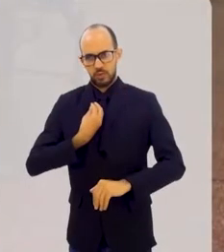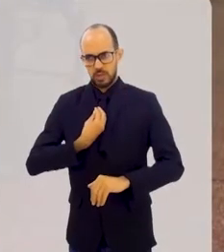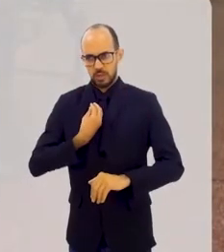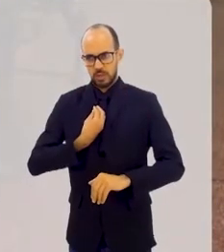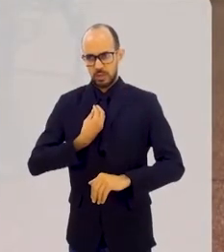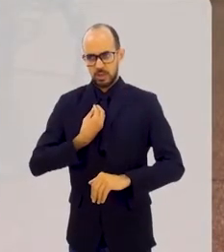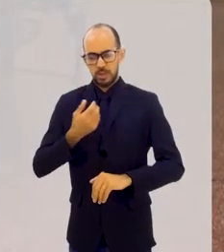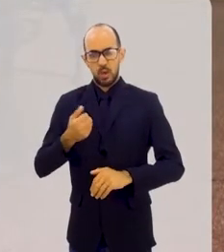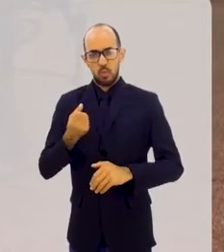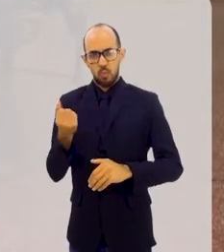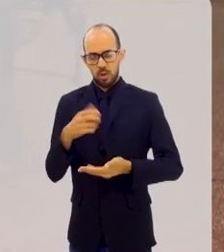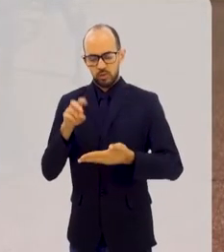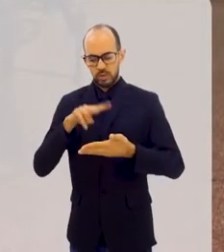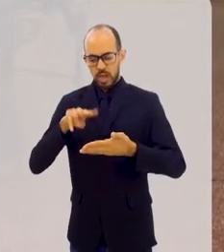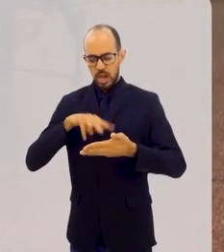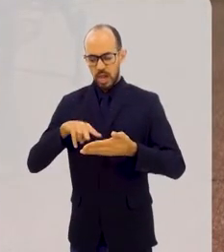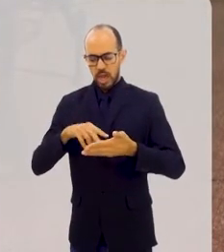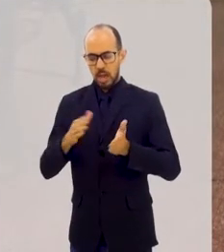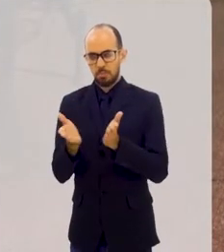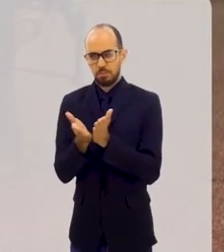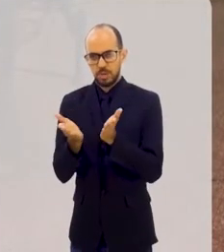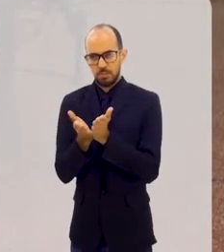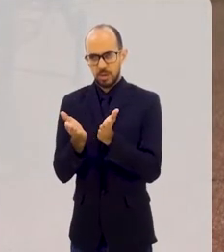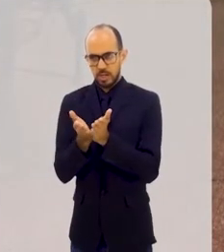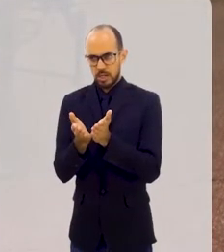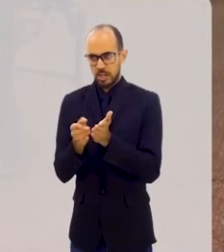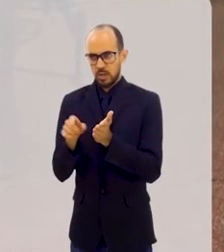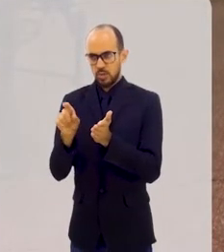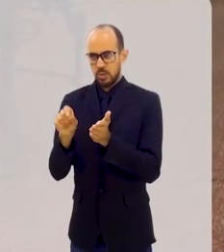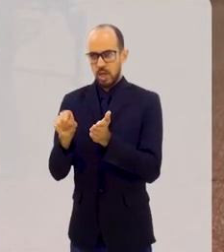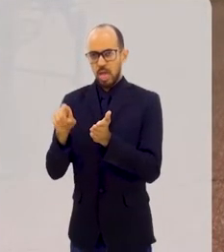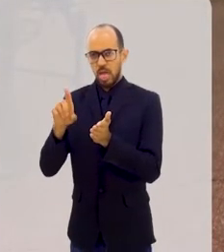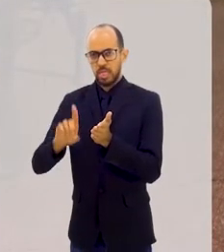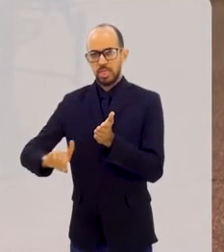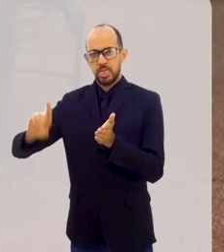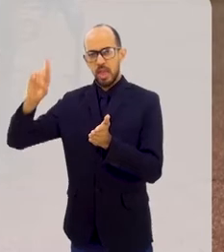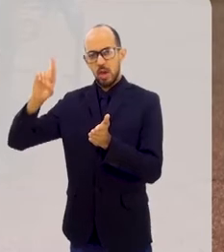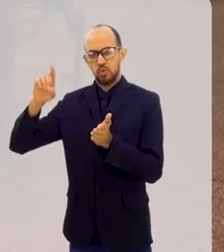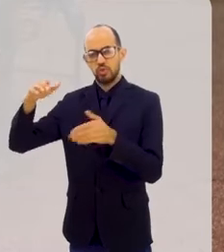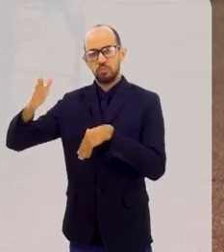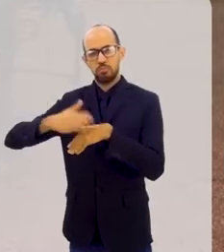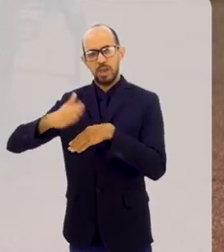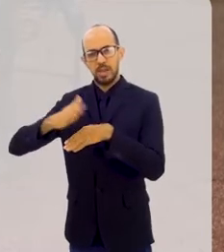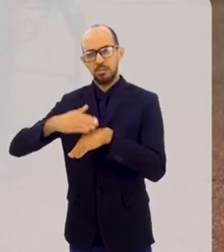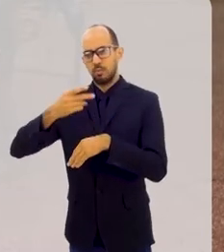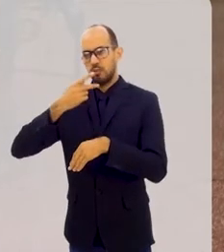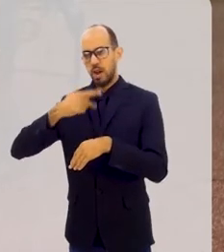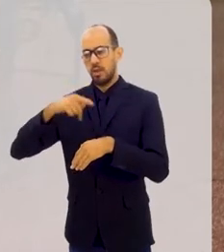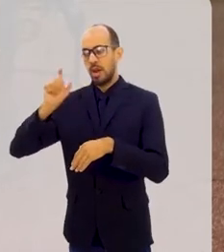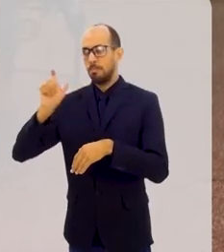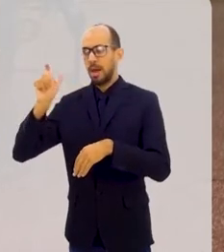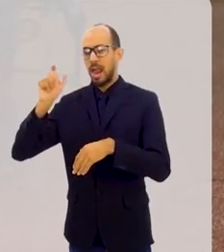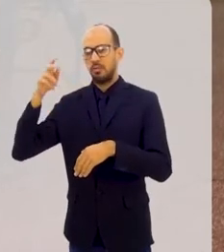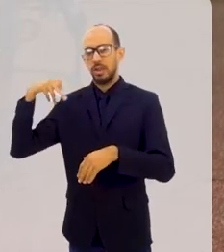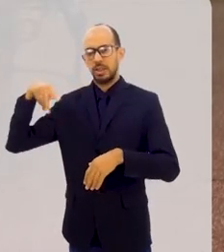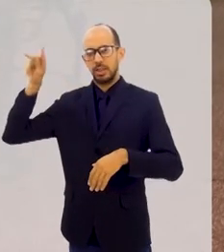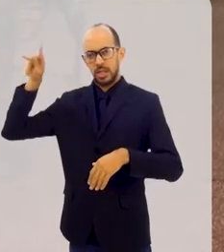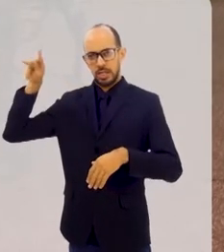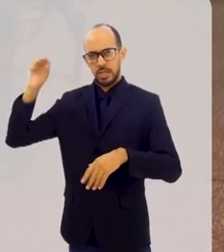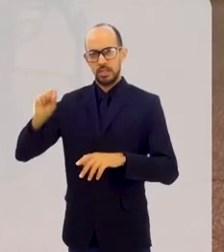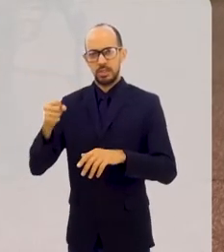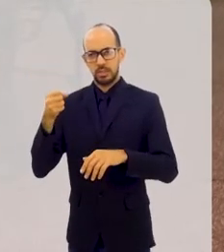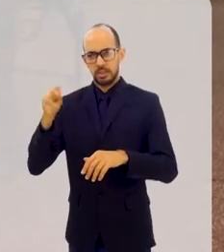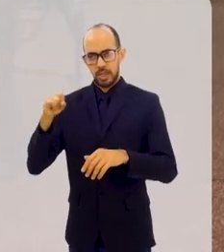Então, sempre que você entra na Bíblia, porque, para mim, a Bíblia é Deus falando. É a palavra de Deus.